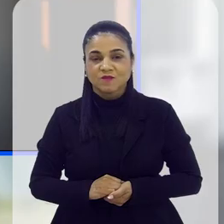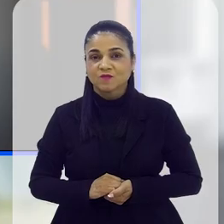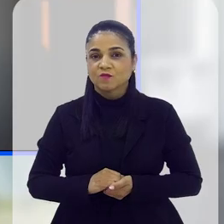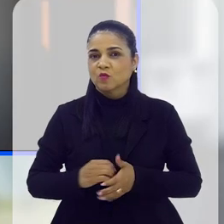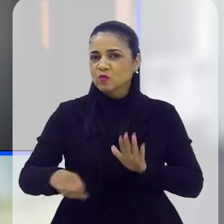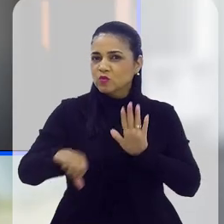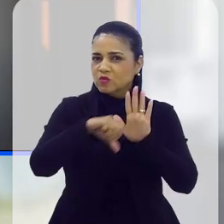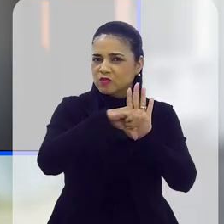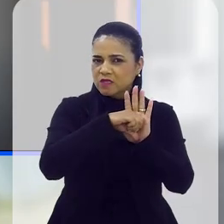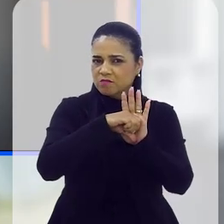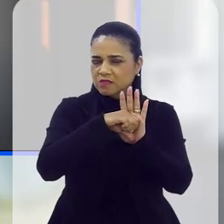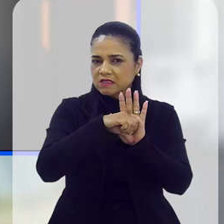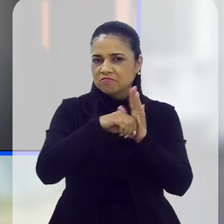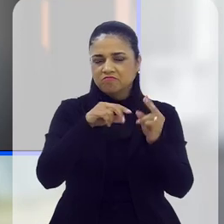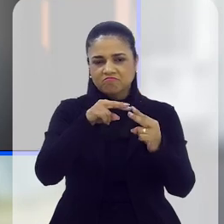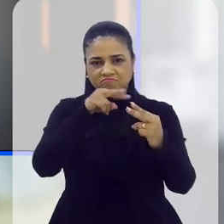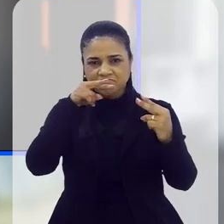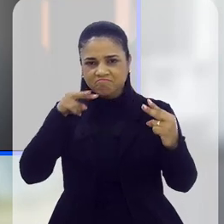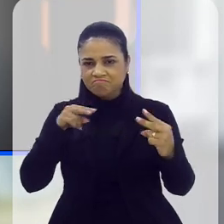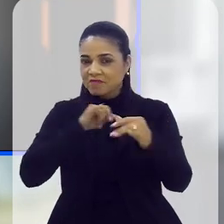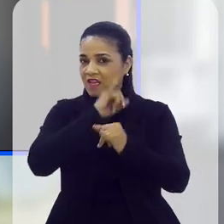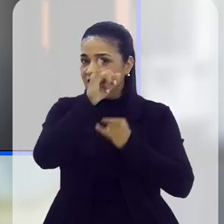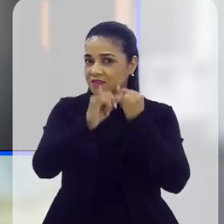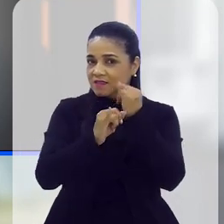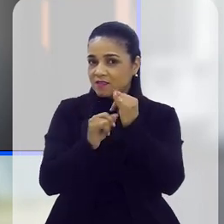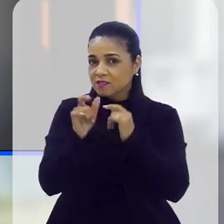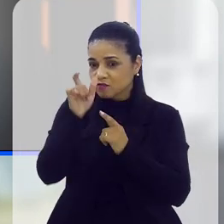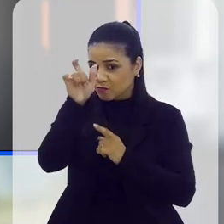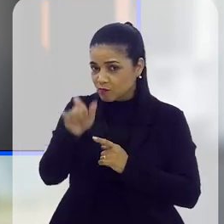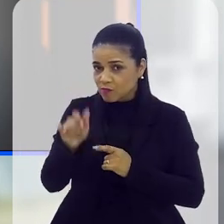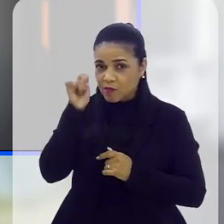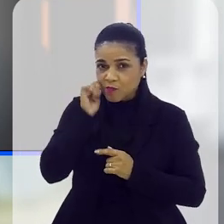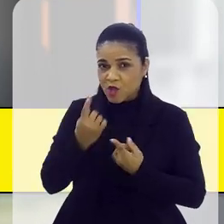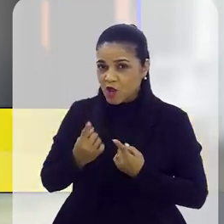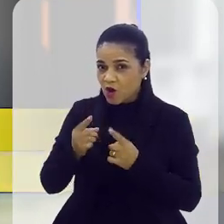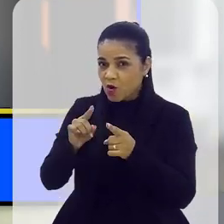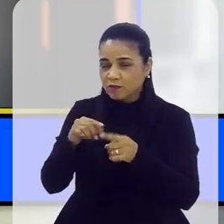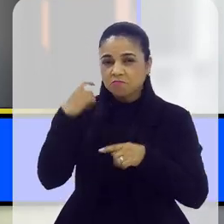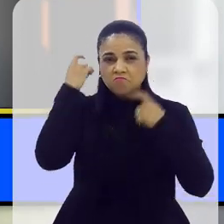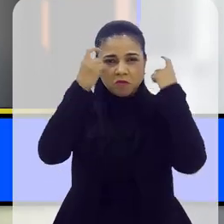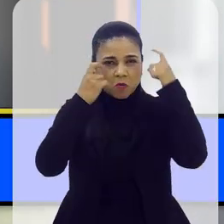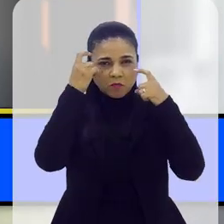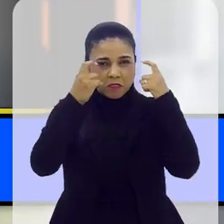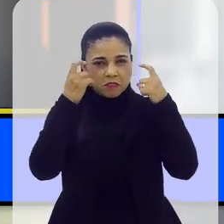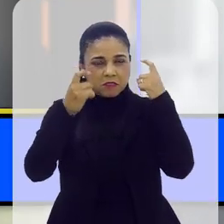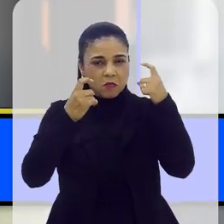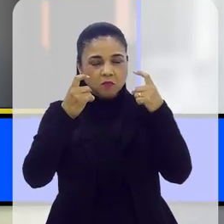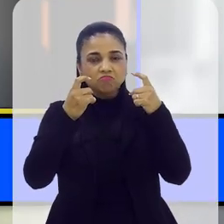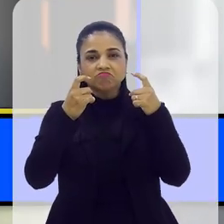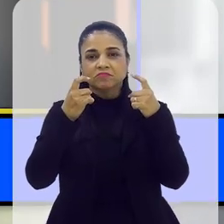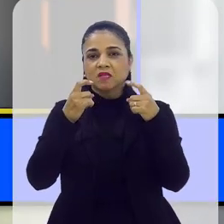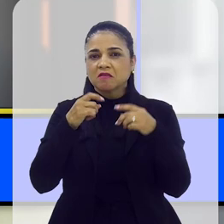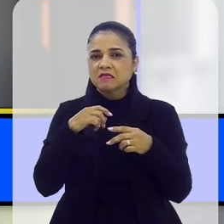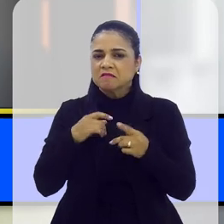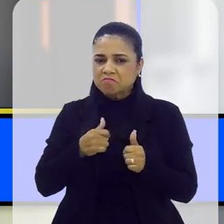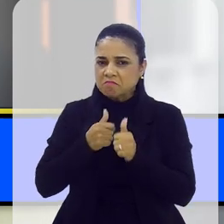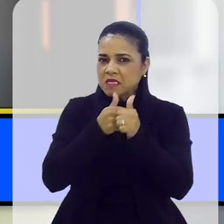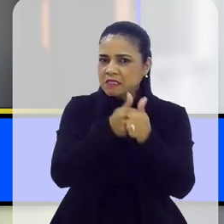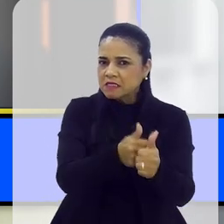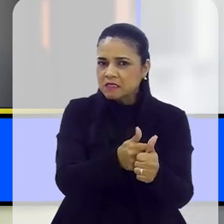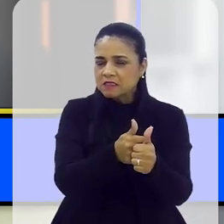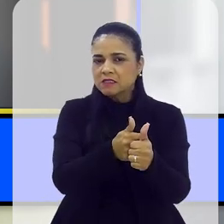Os crimes cibernéticos contra mulheres são uma preocupação na era digital. Assédio online,